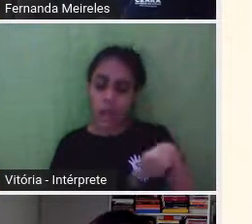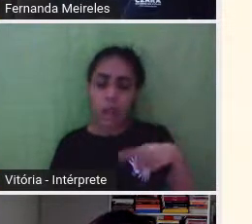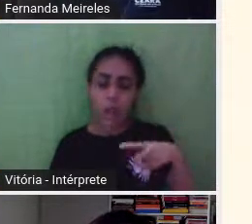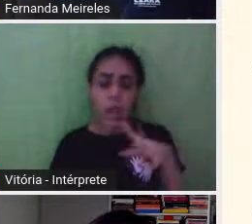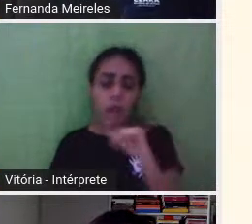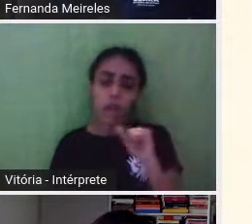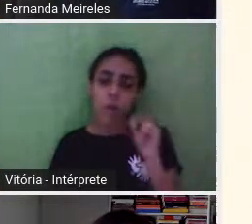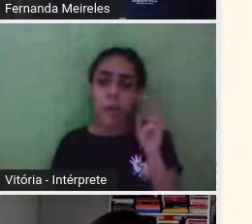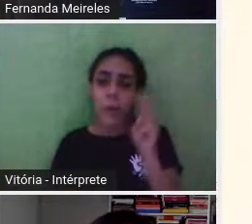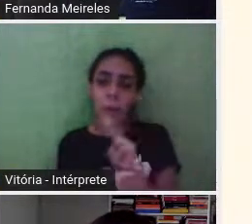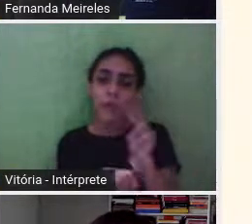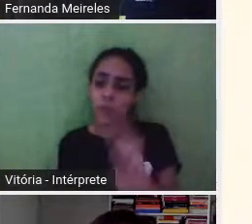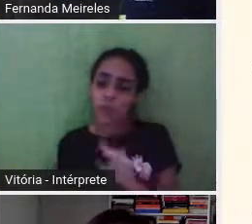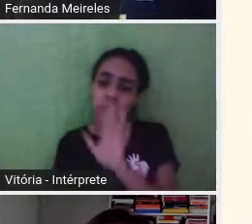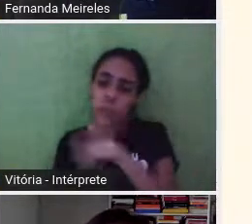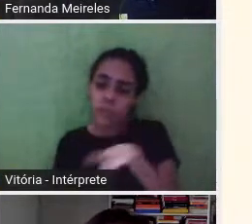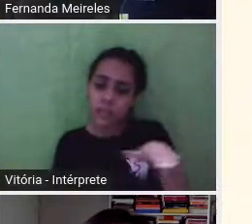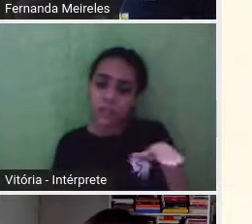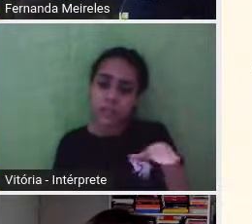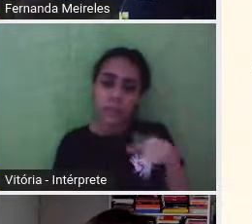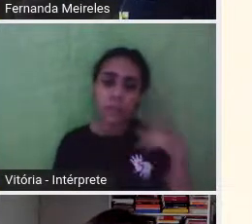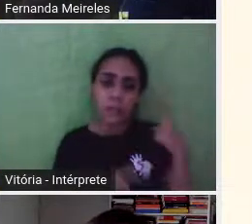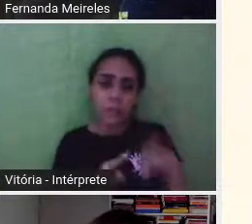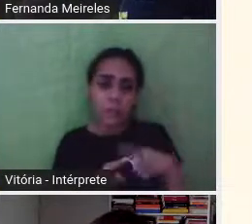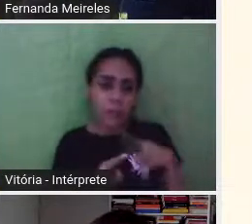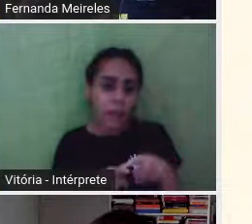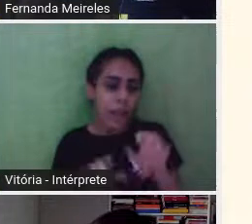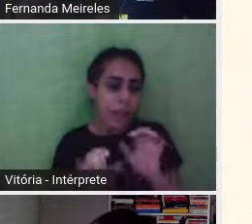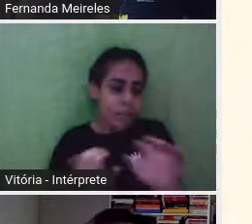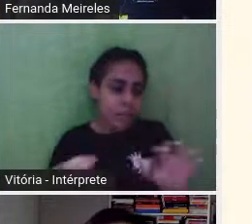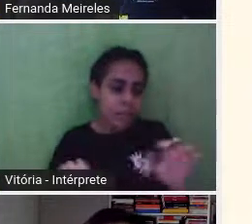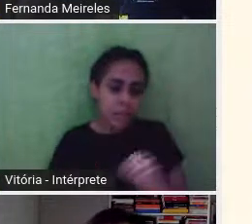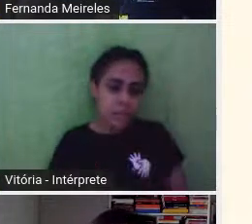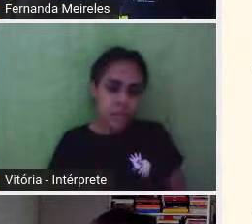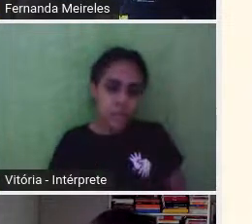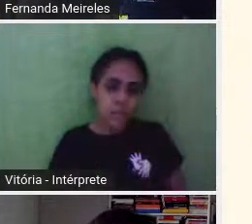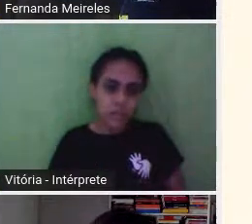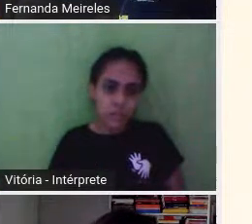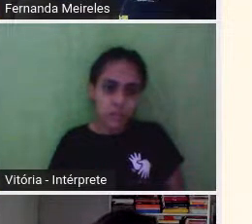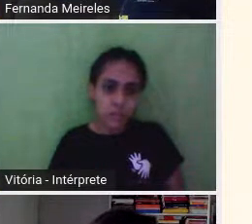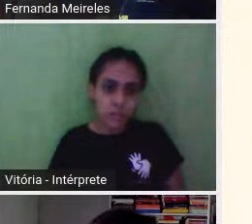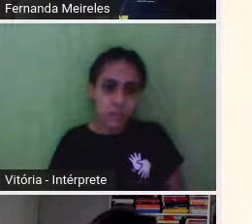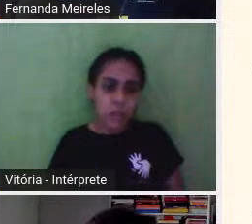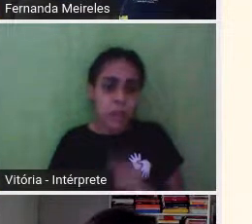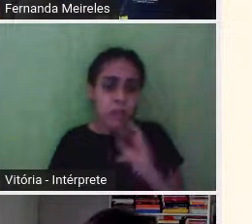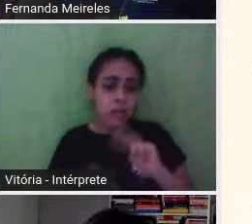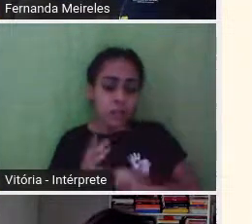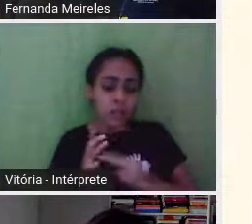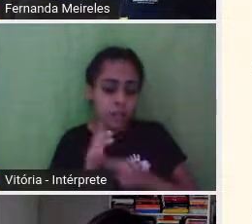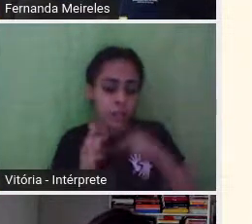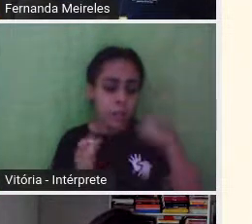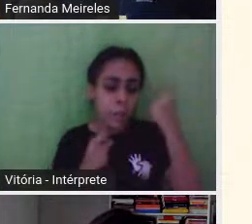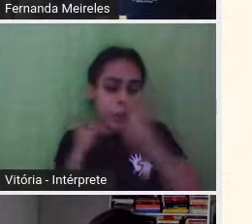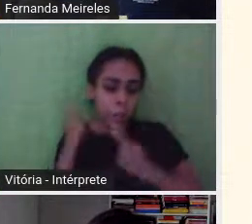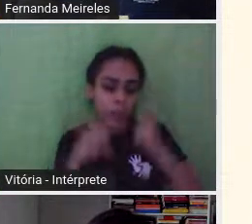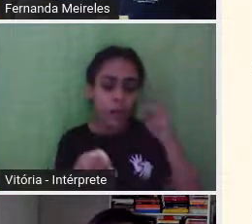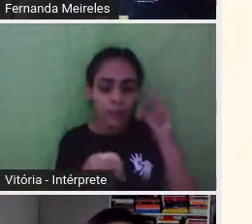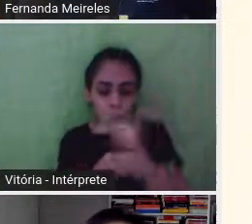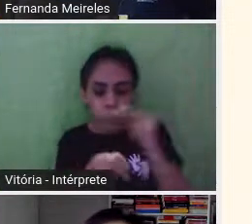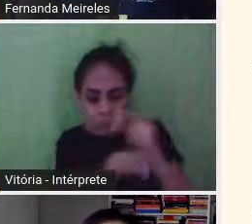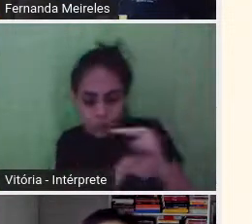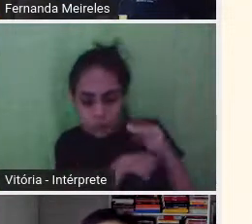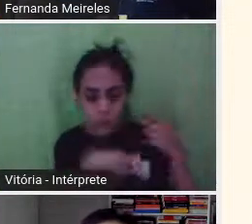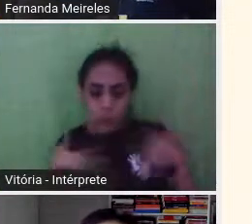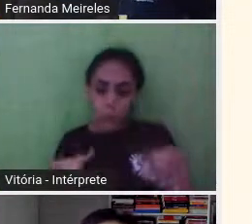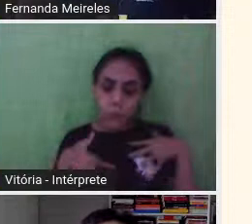Minhas crianças. E aí, é isso. E se é criança, né? Se é um fã, é preocupação, é cuidado, é atenção. É